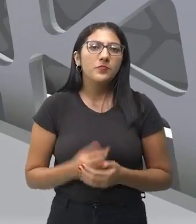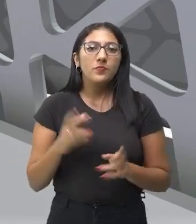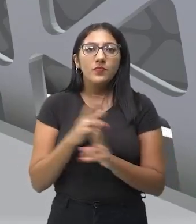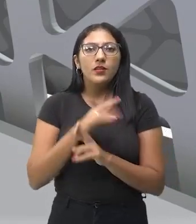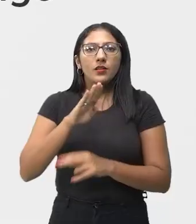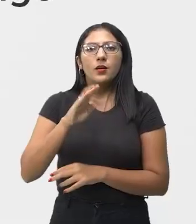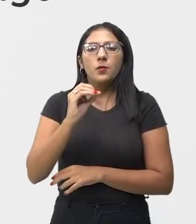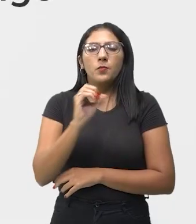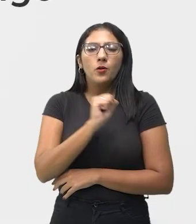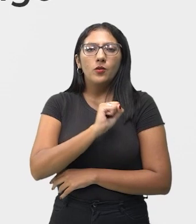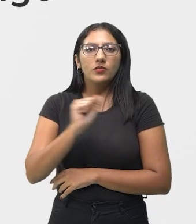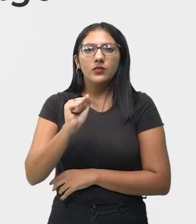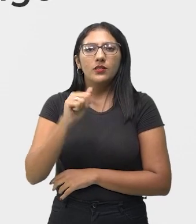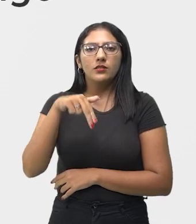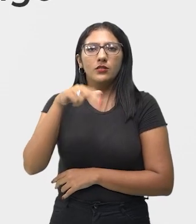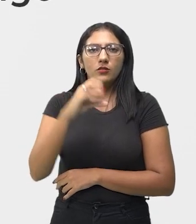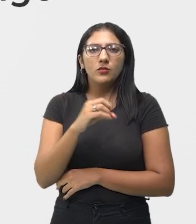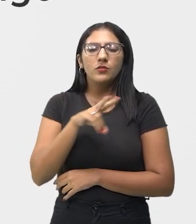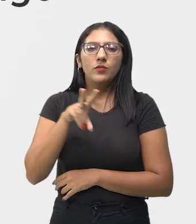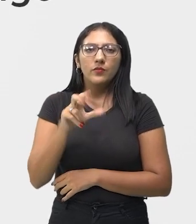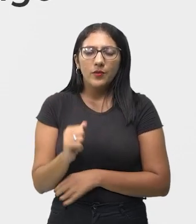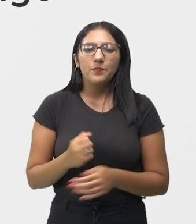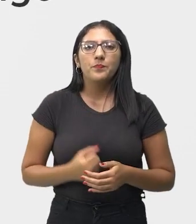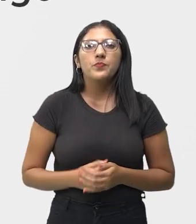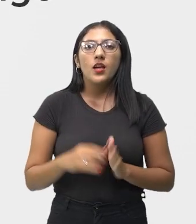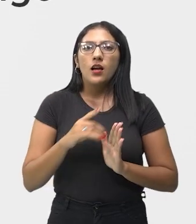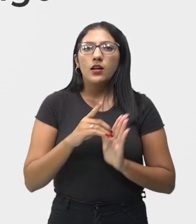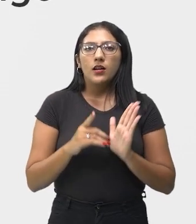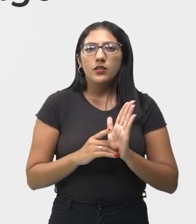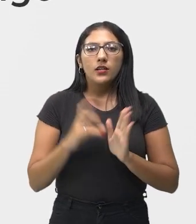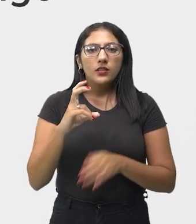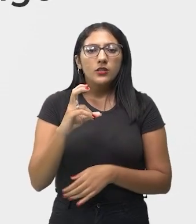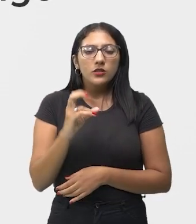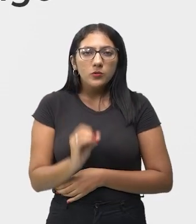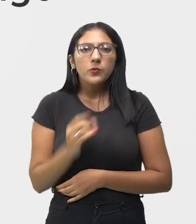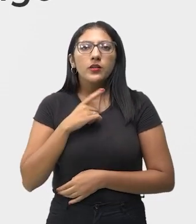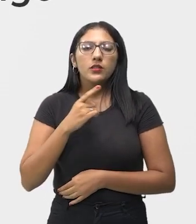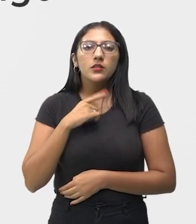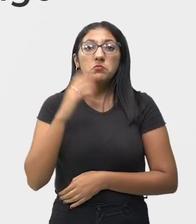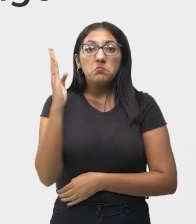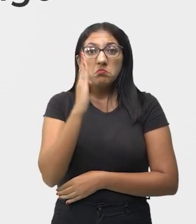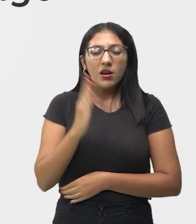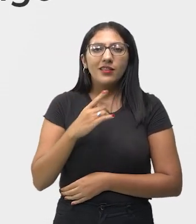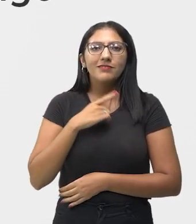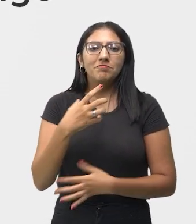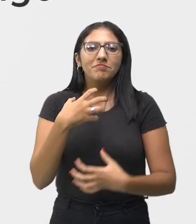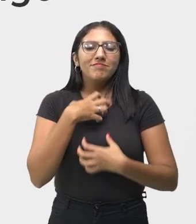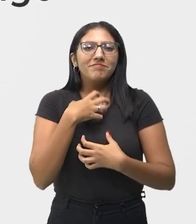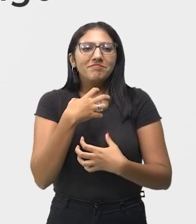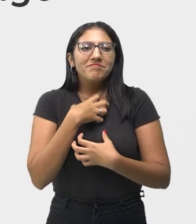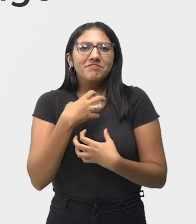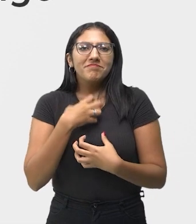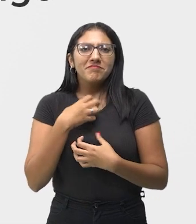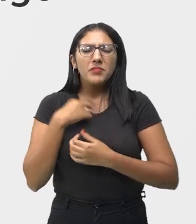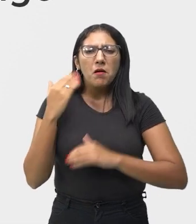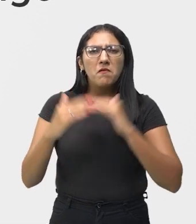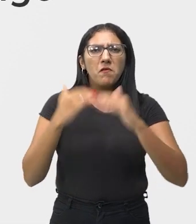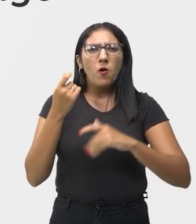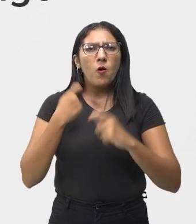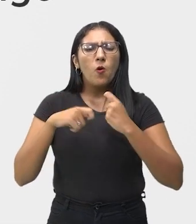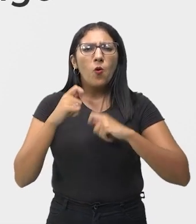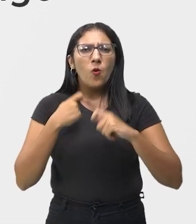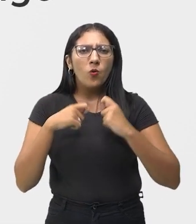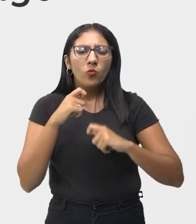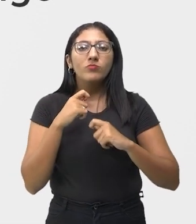Através da bossa nova. Então, durante a década de 50, o Brasil vive a euforia do crescimento econômico